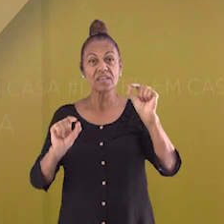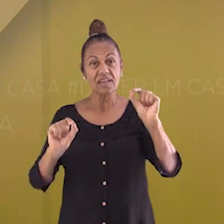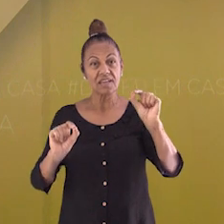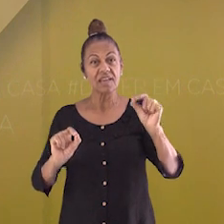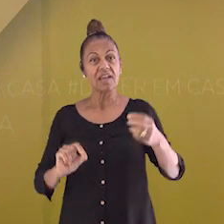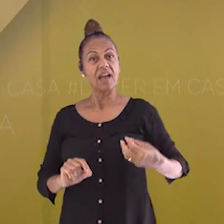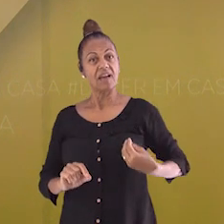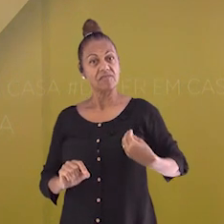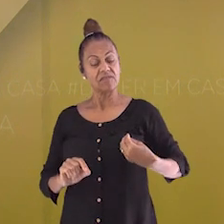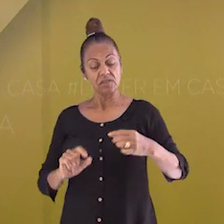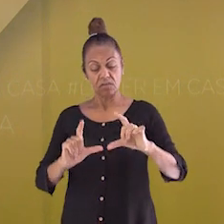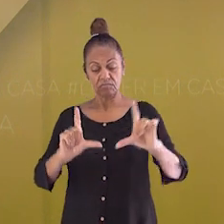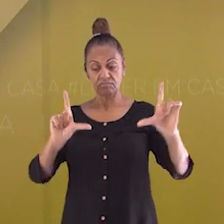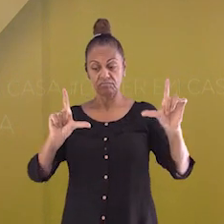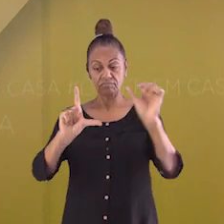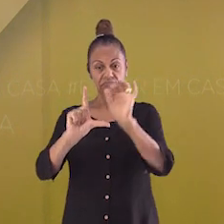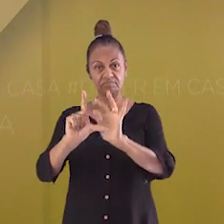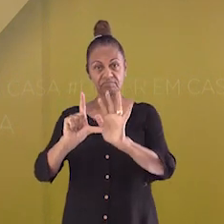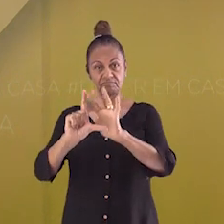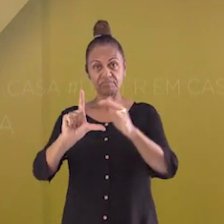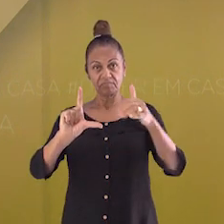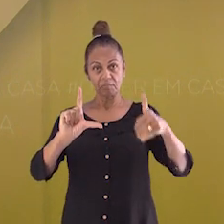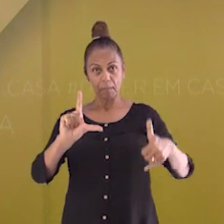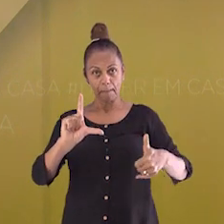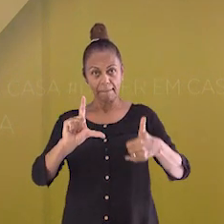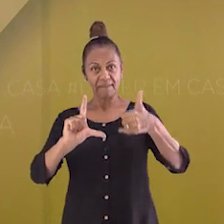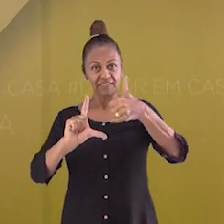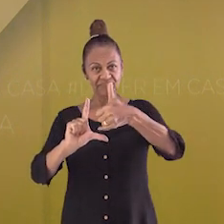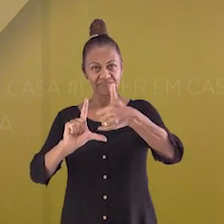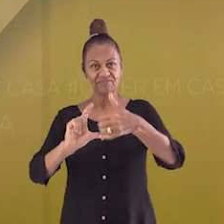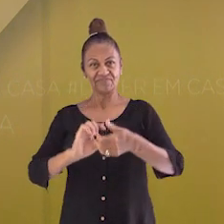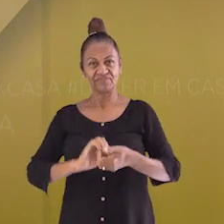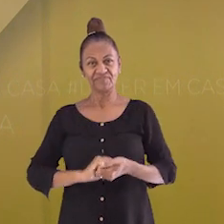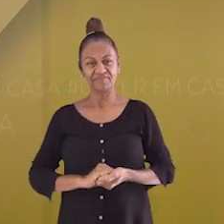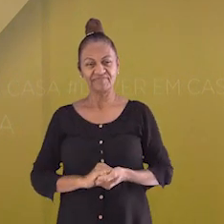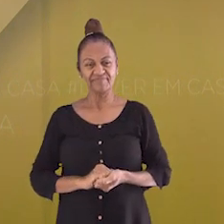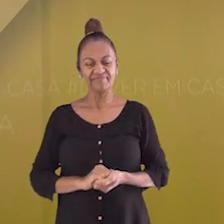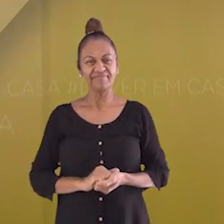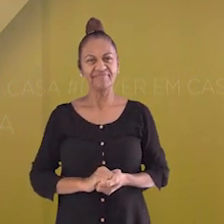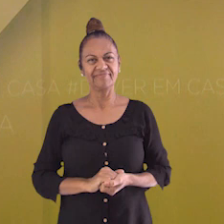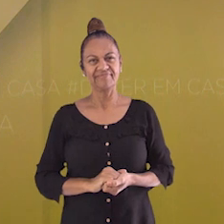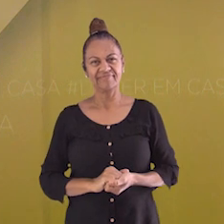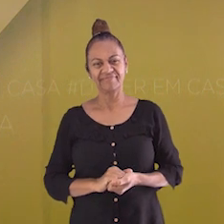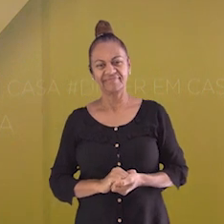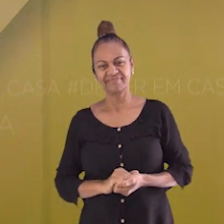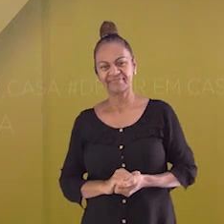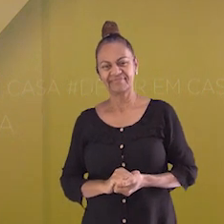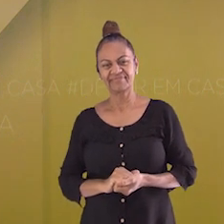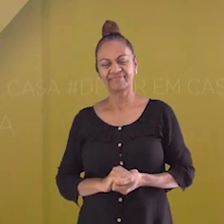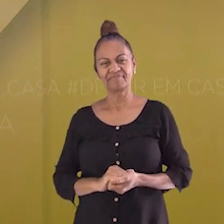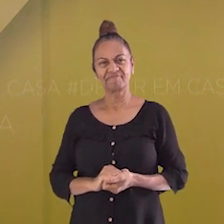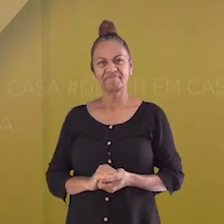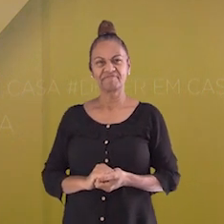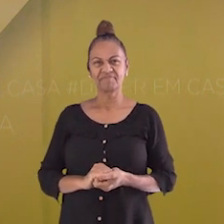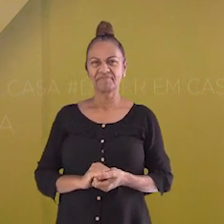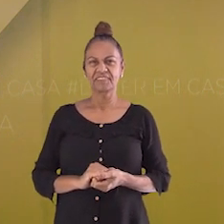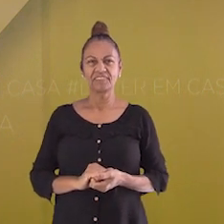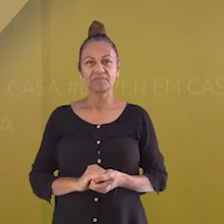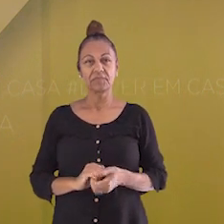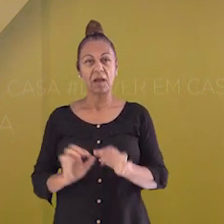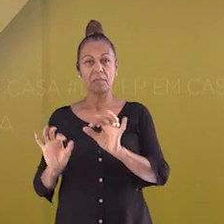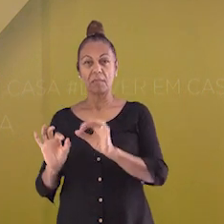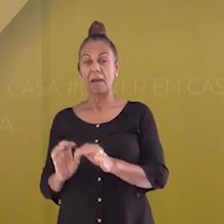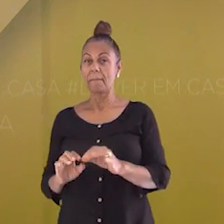se esqueça de marcar a sua presença com a gente, tá? Pelo QR Code que aparece em sua tela. Além de